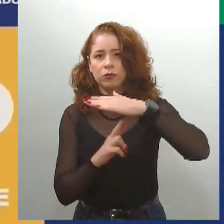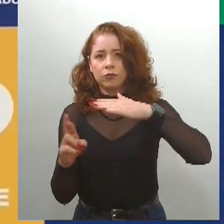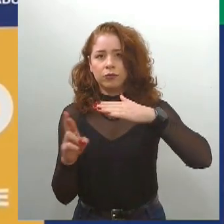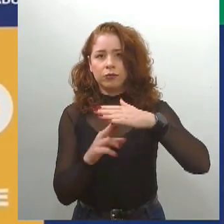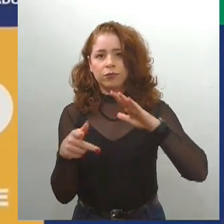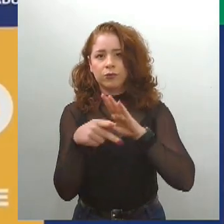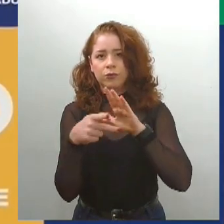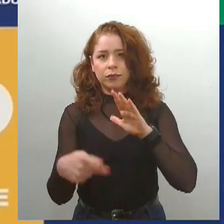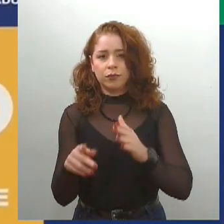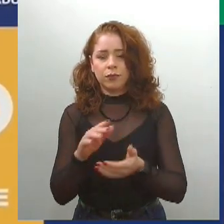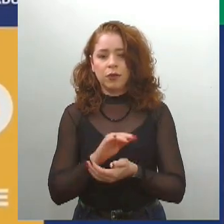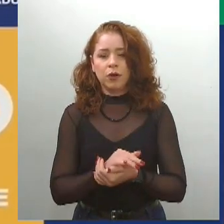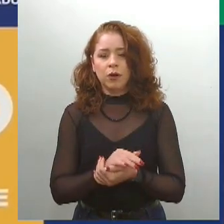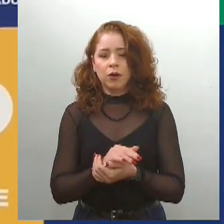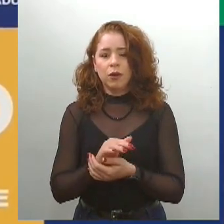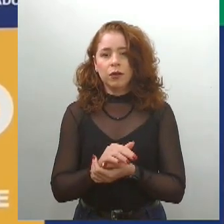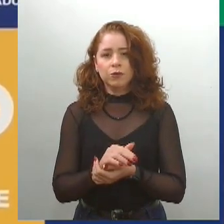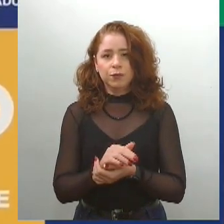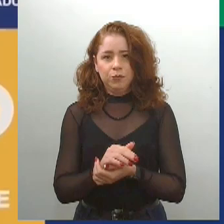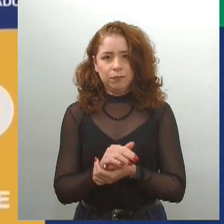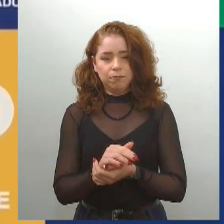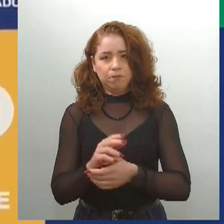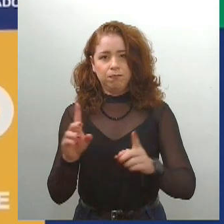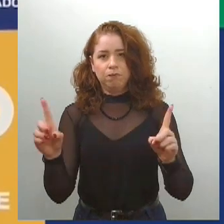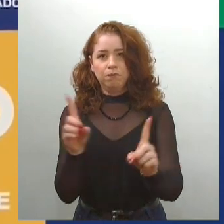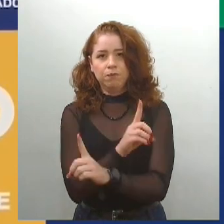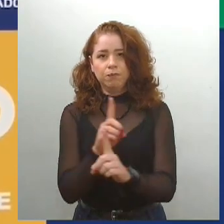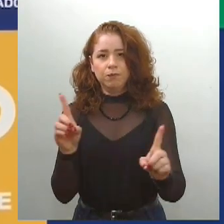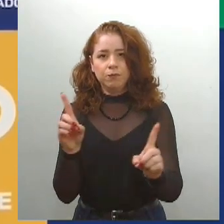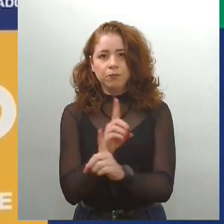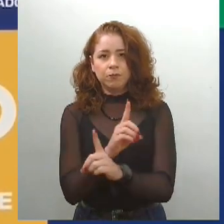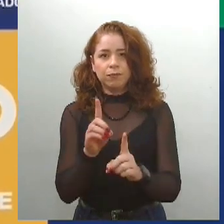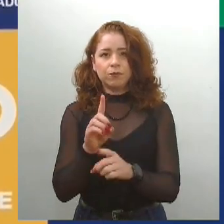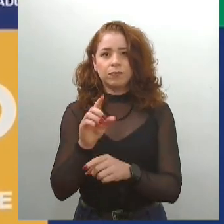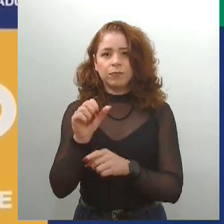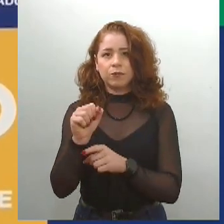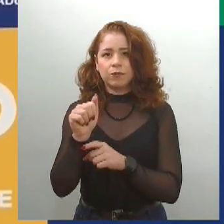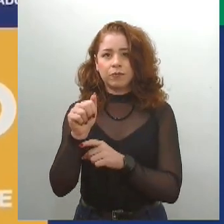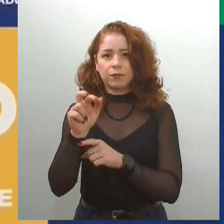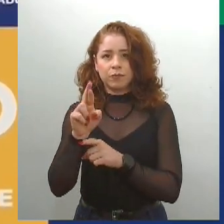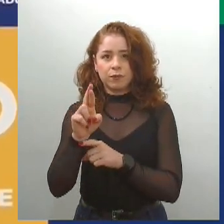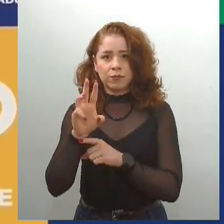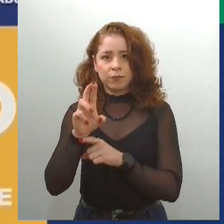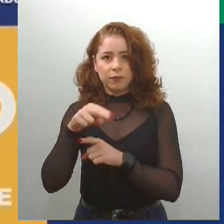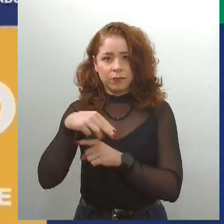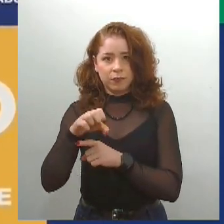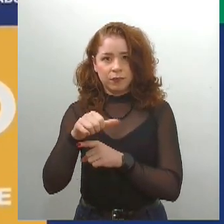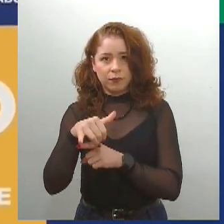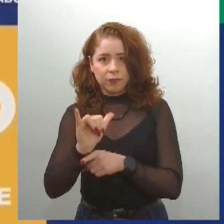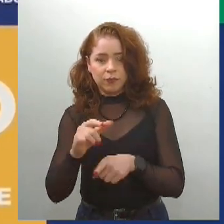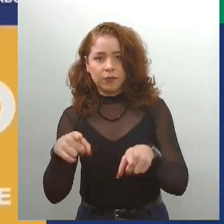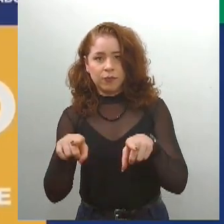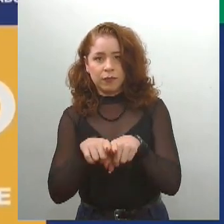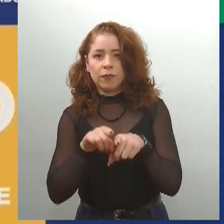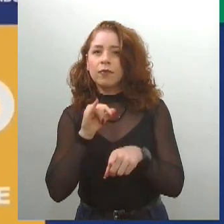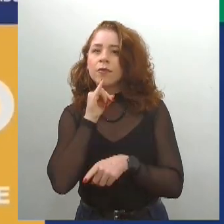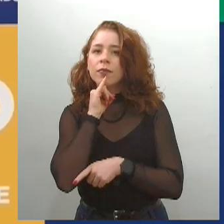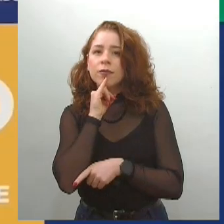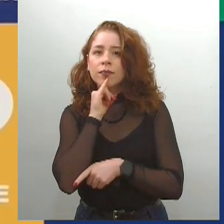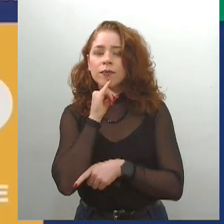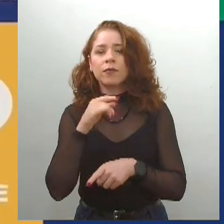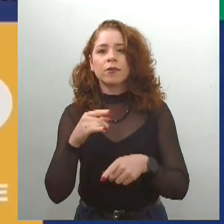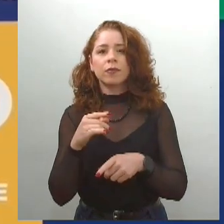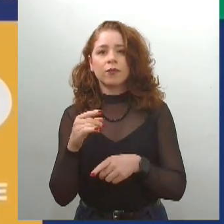Avenida Inácio Barbosa, na Antiga Sarney, na Rodovia que liga Itabalhara Muita Bonita, na Rodovia que liga